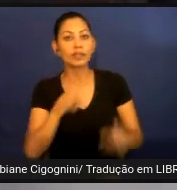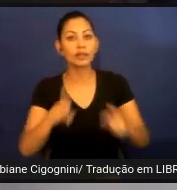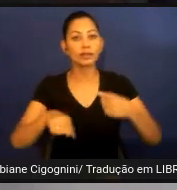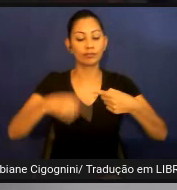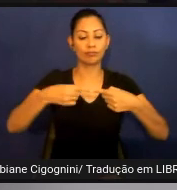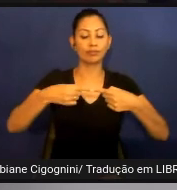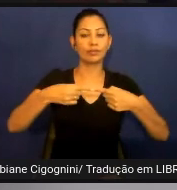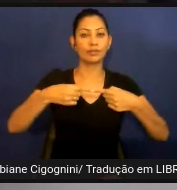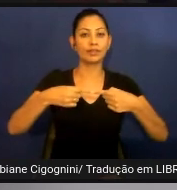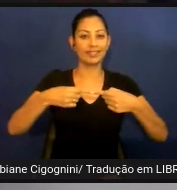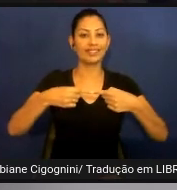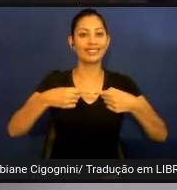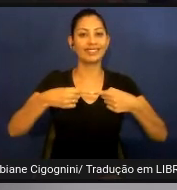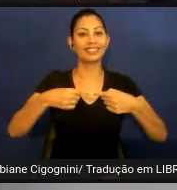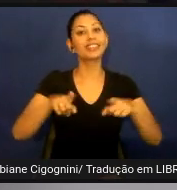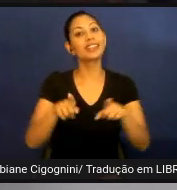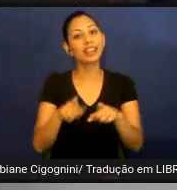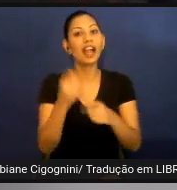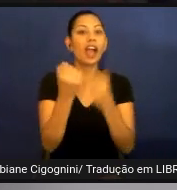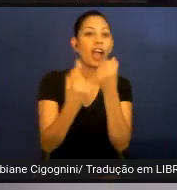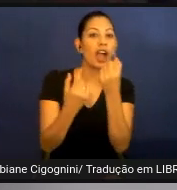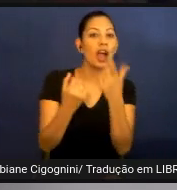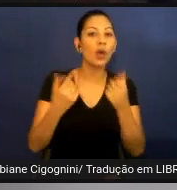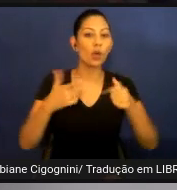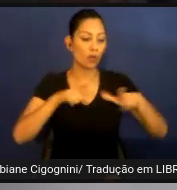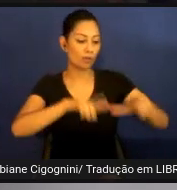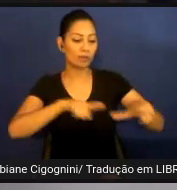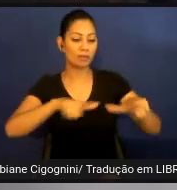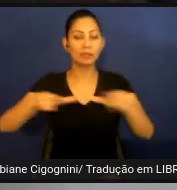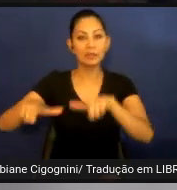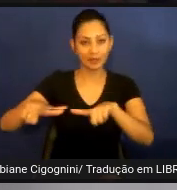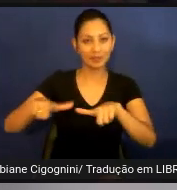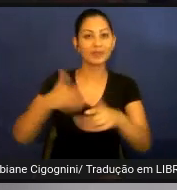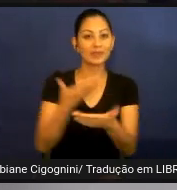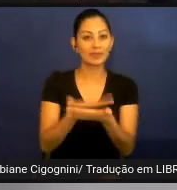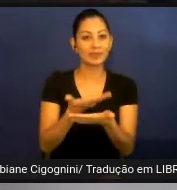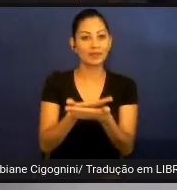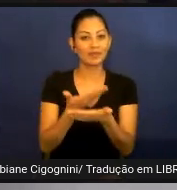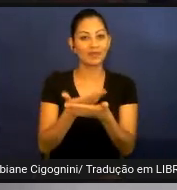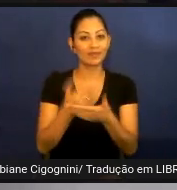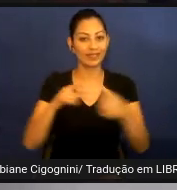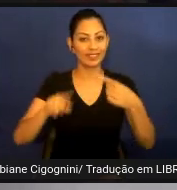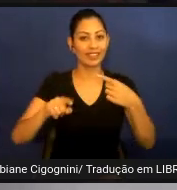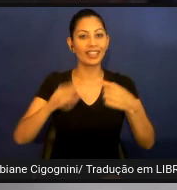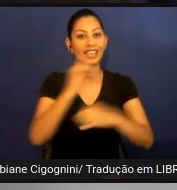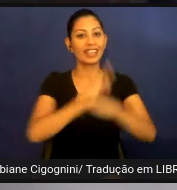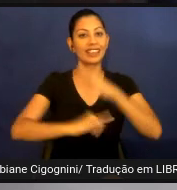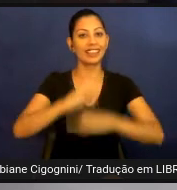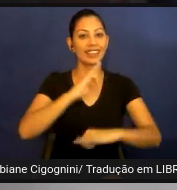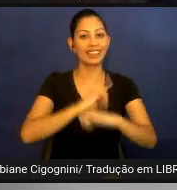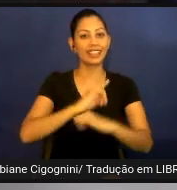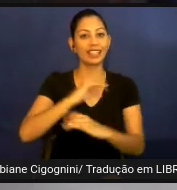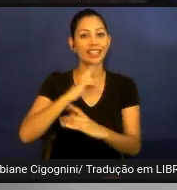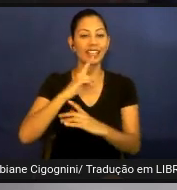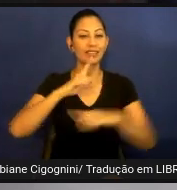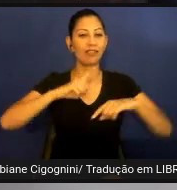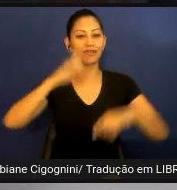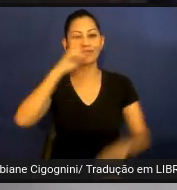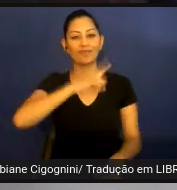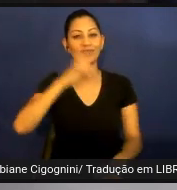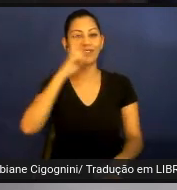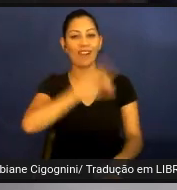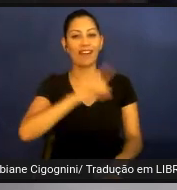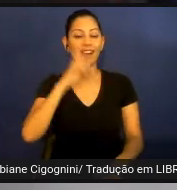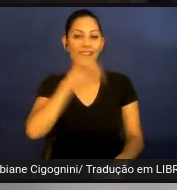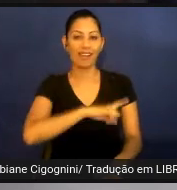estável em alguns salas da unidade acadêmica a internet não funciona como deveria e isso